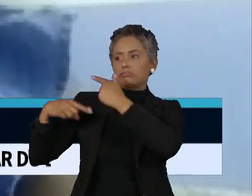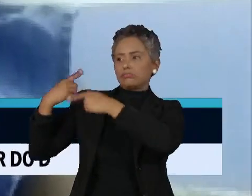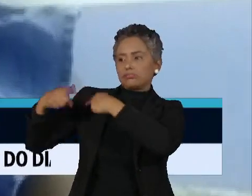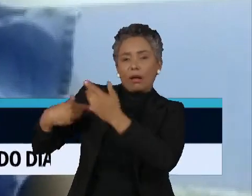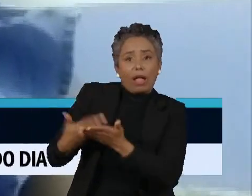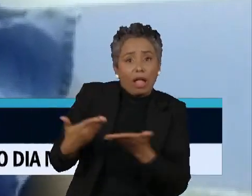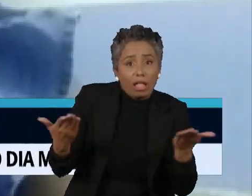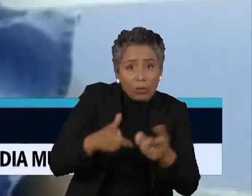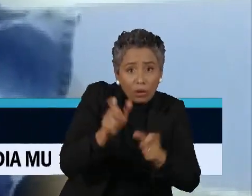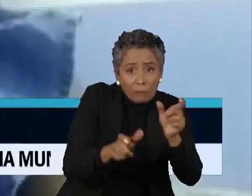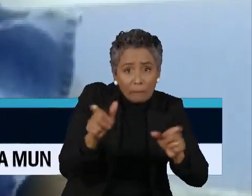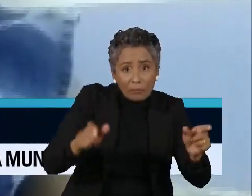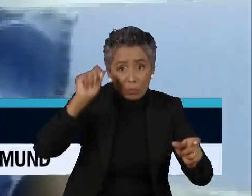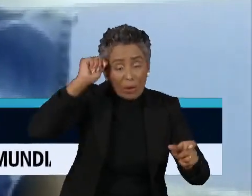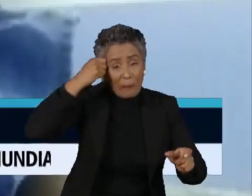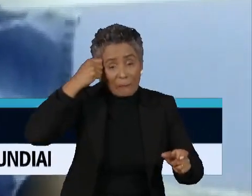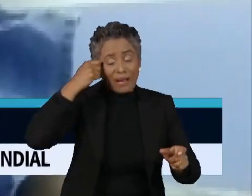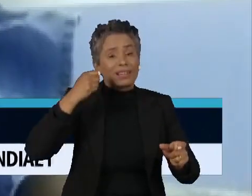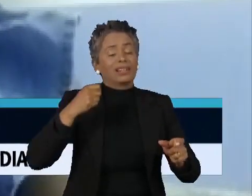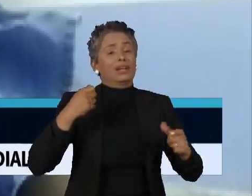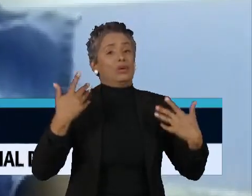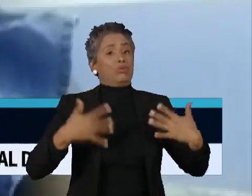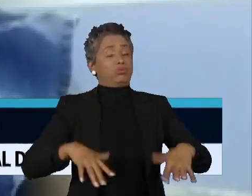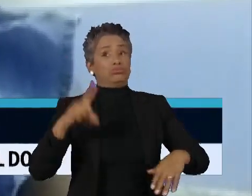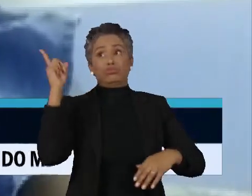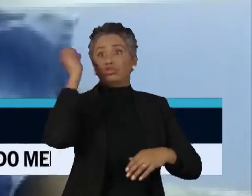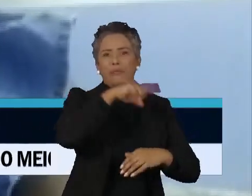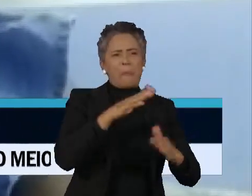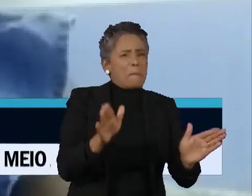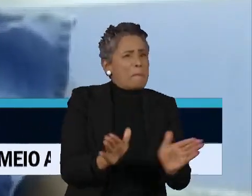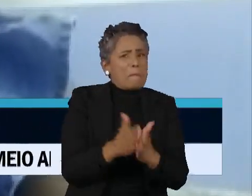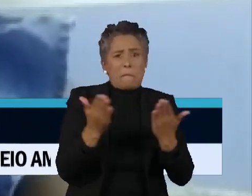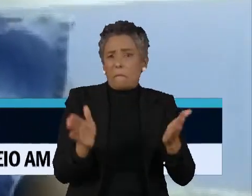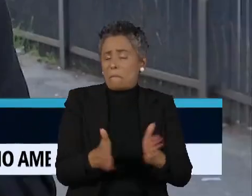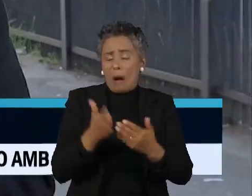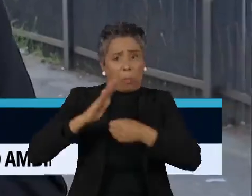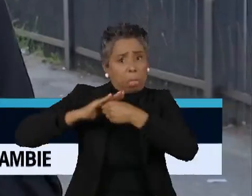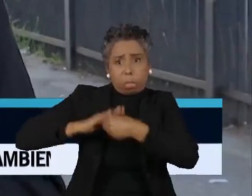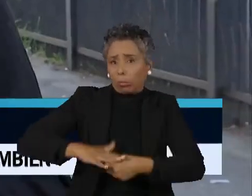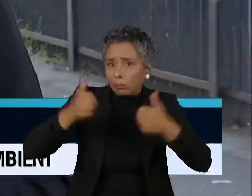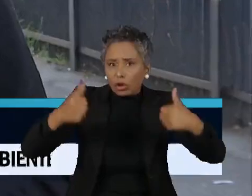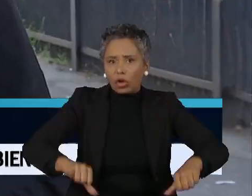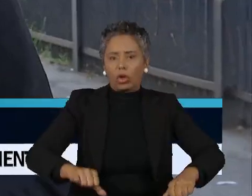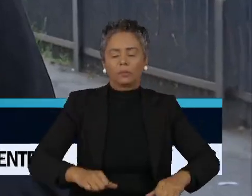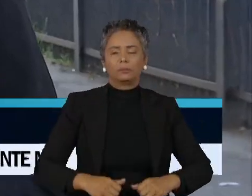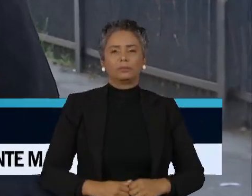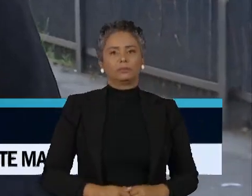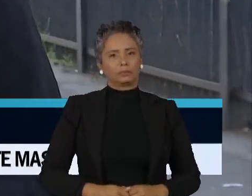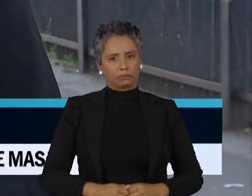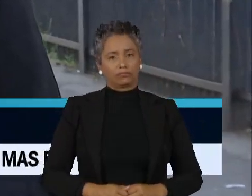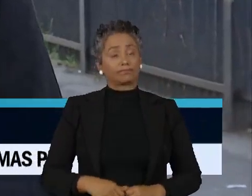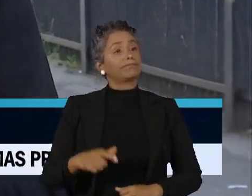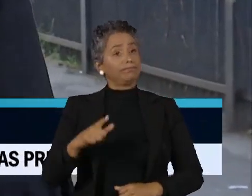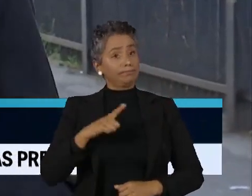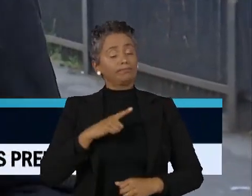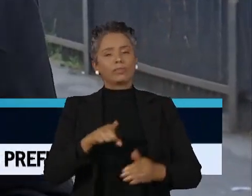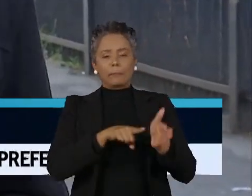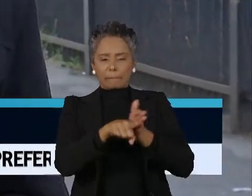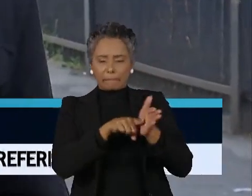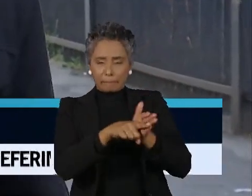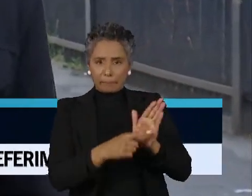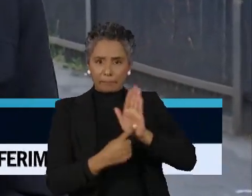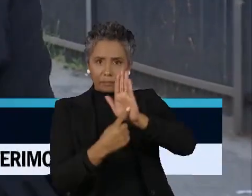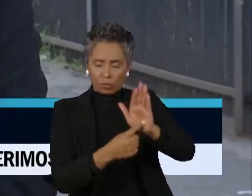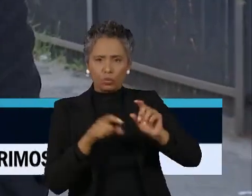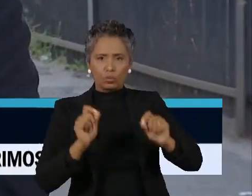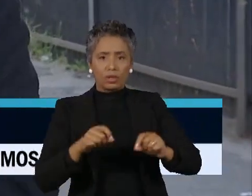que está inserida nos maiores bolsões de miséria do país, infelizmente. Com todo esse cenário, o os especialistas apontam é que o Estado